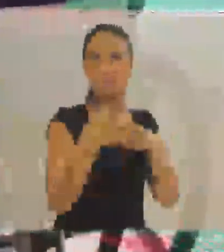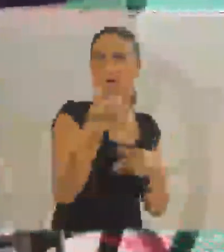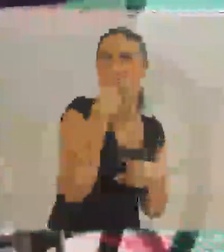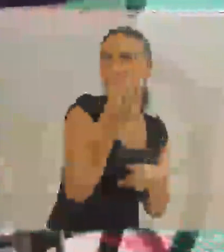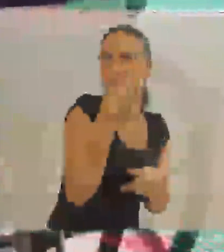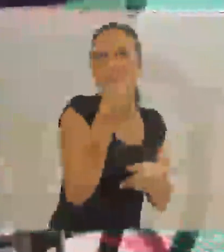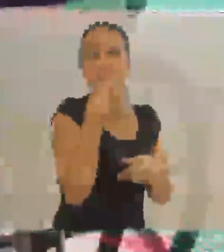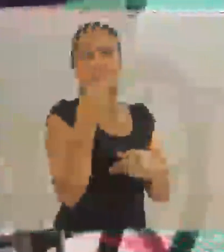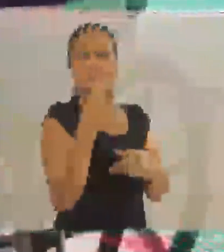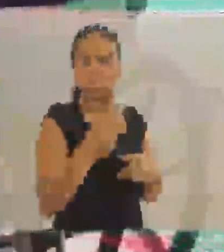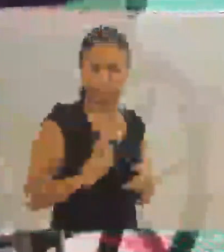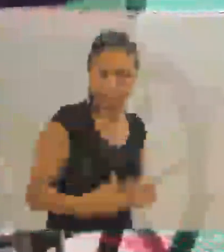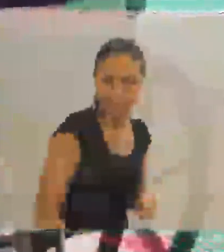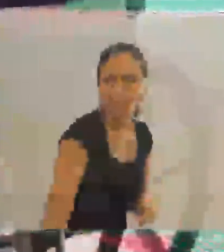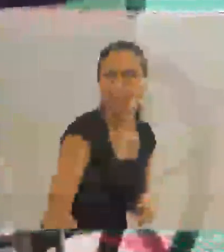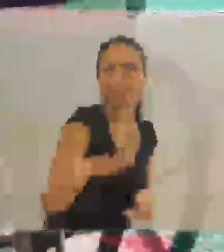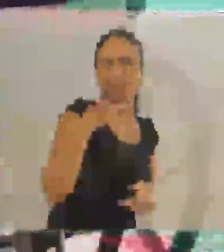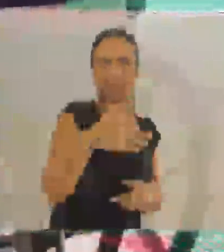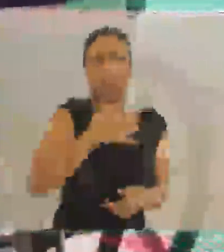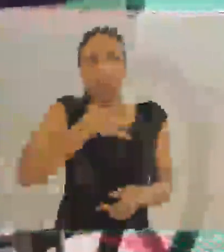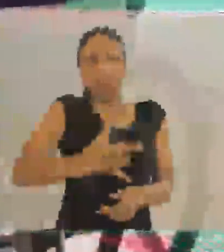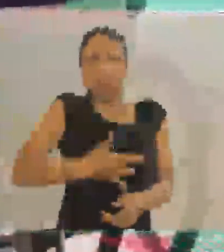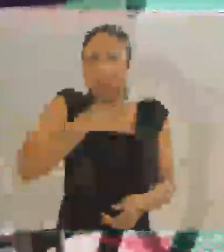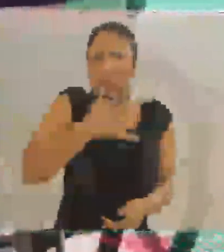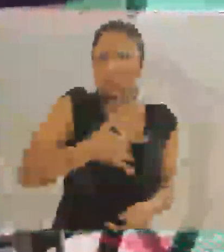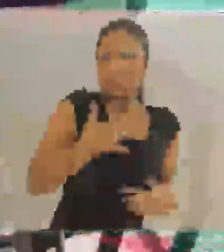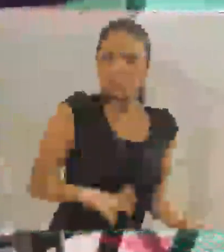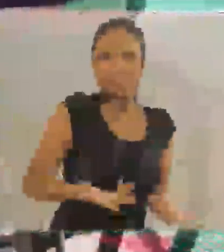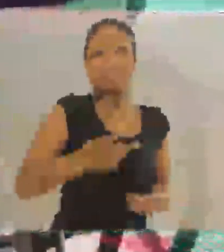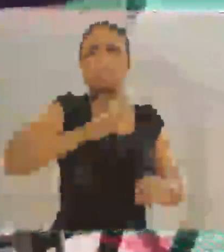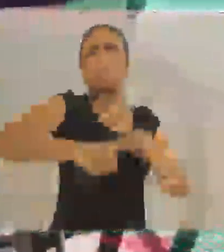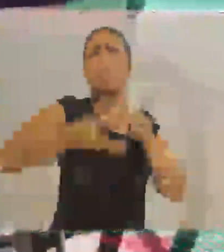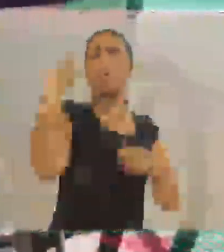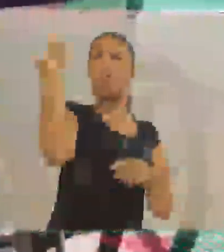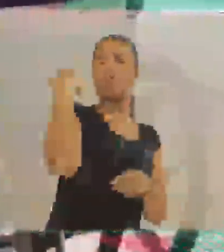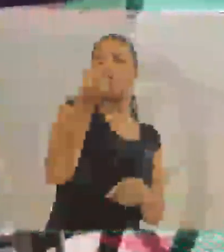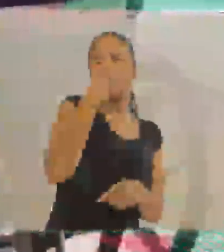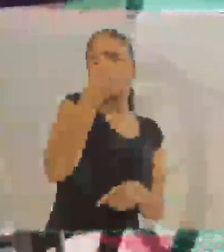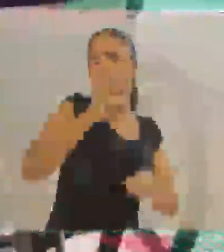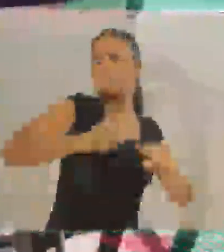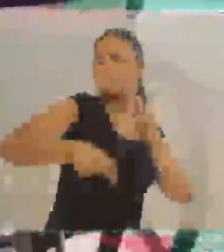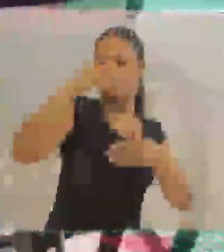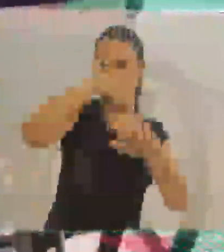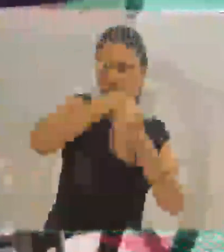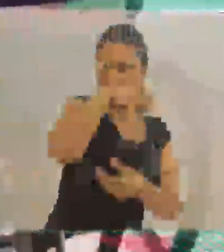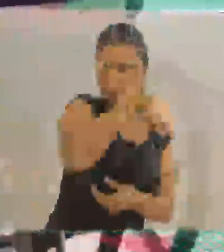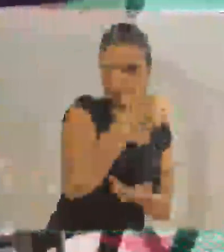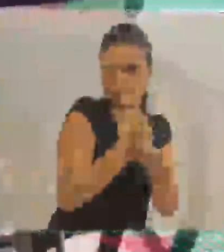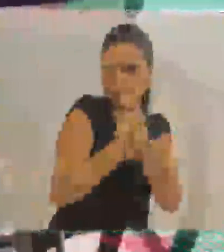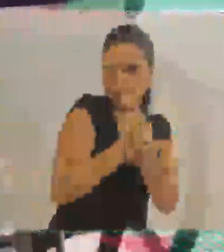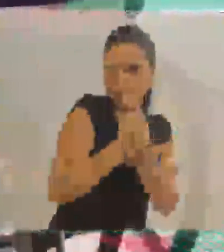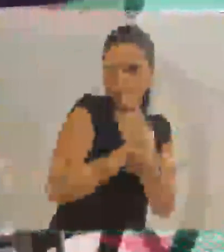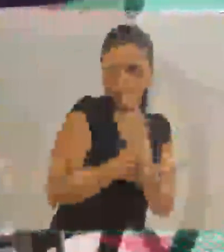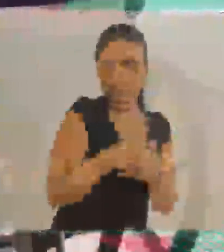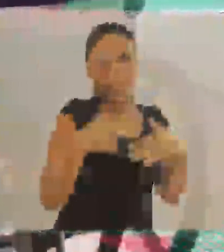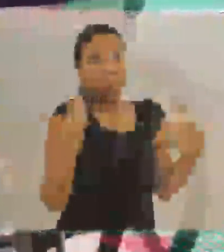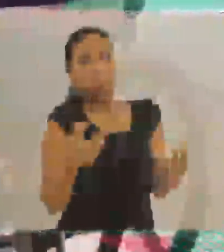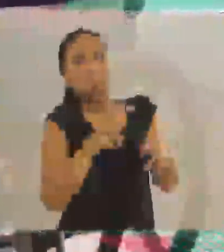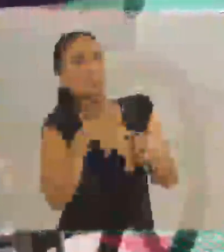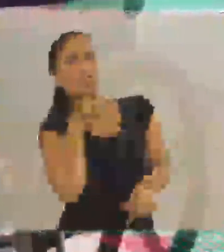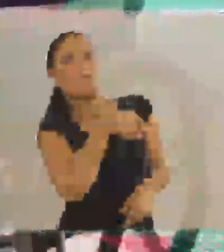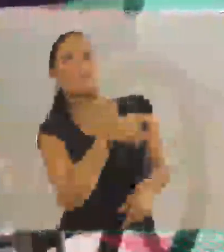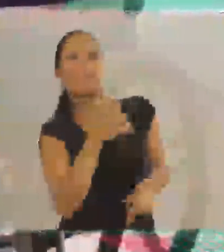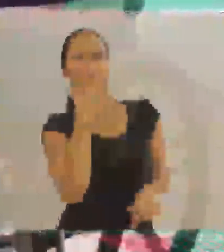teve, remédios que eu tomei durante a infância, para o bronquite, que hoje são proibidos pela indústria farmacêutica.